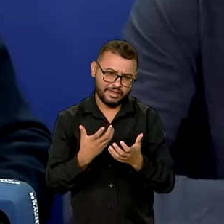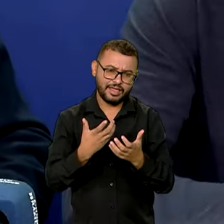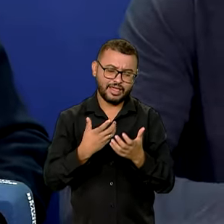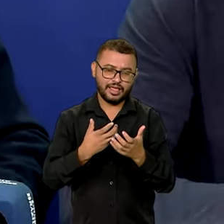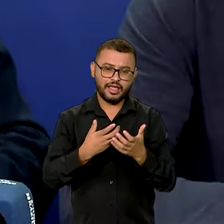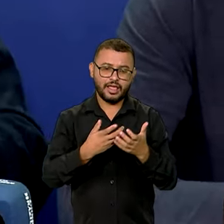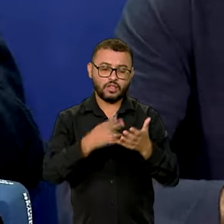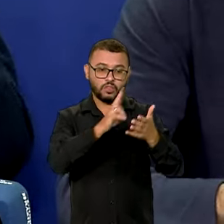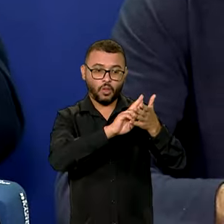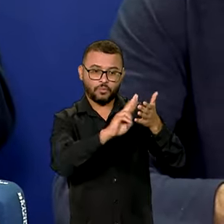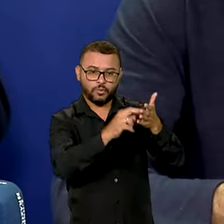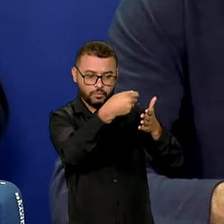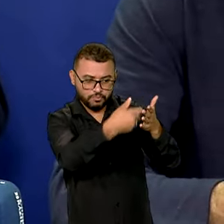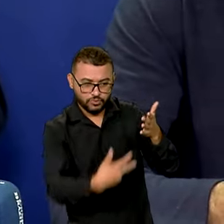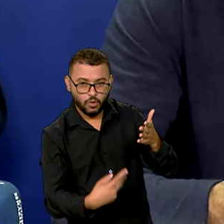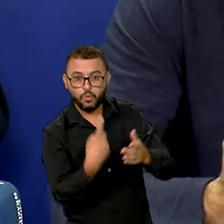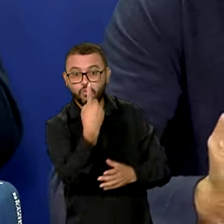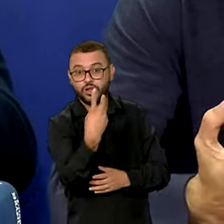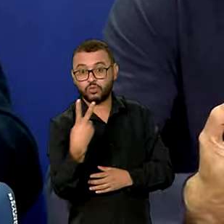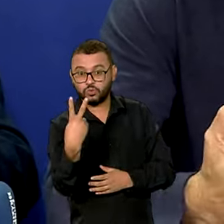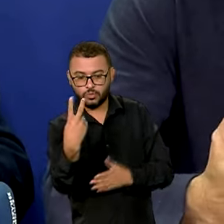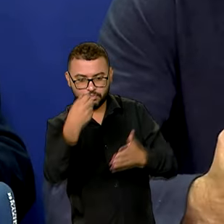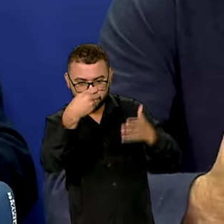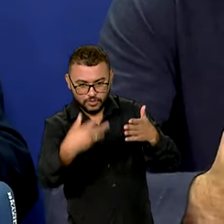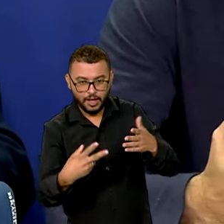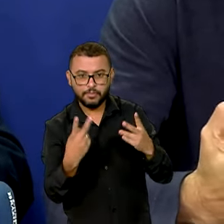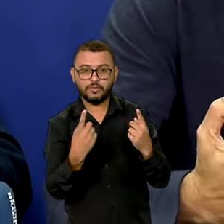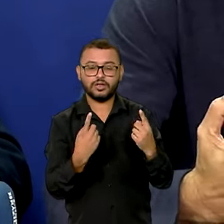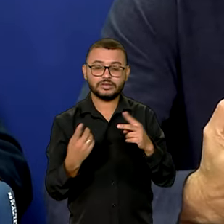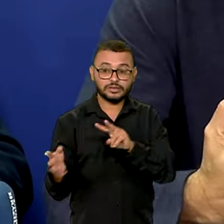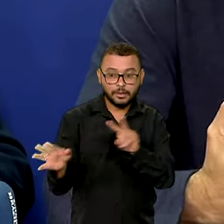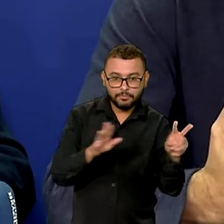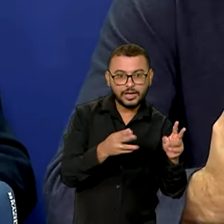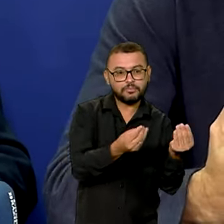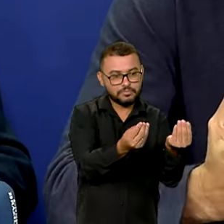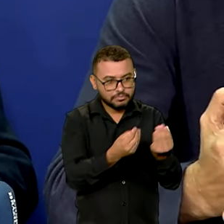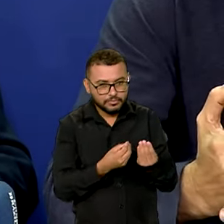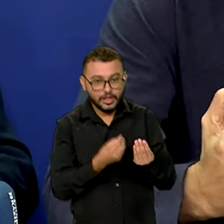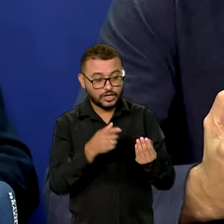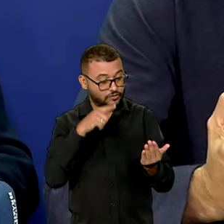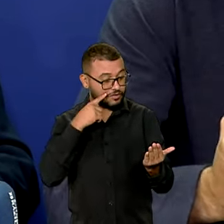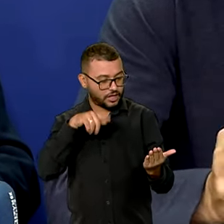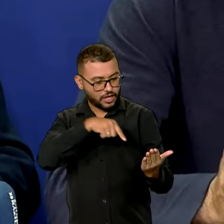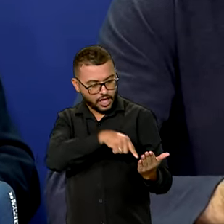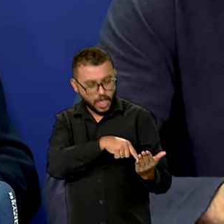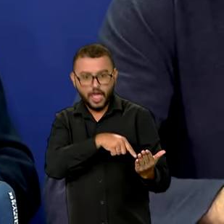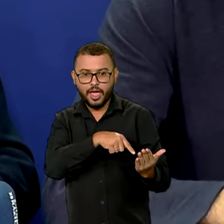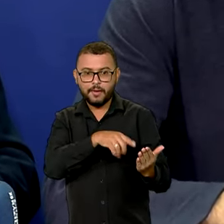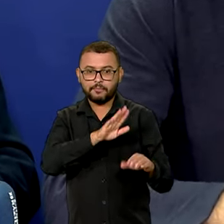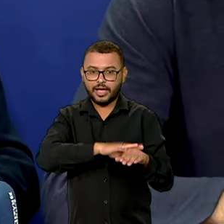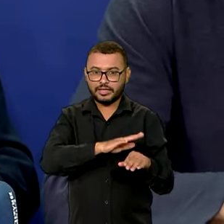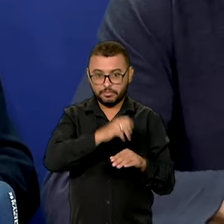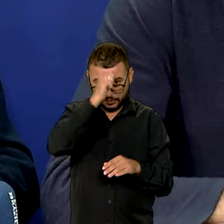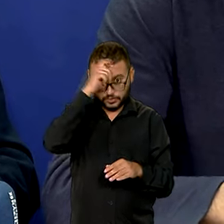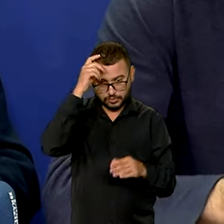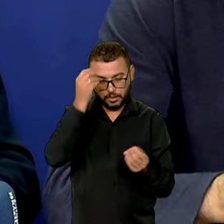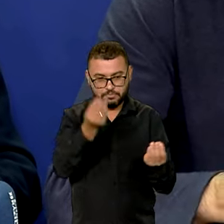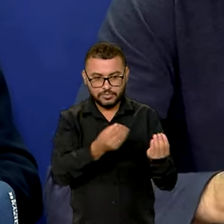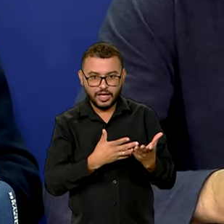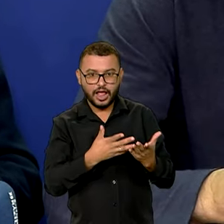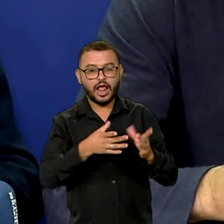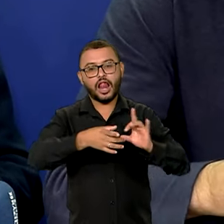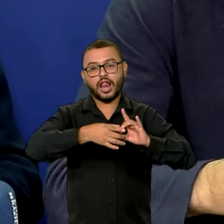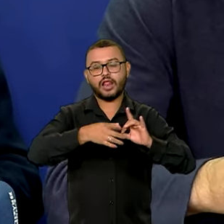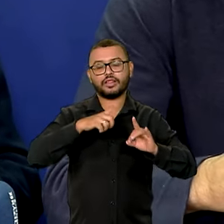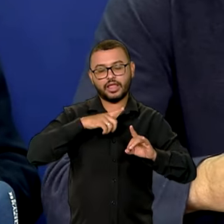listas por semana, na medida que as listas forem chegando das prefeituras, elas serão